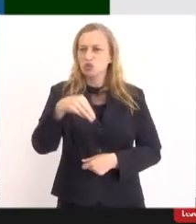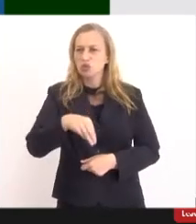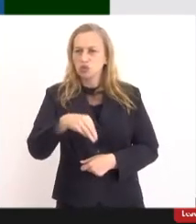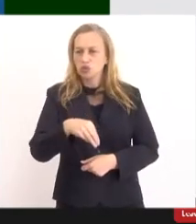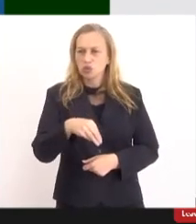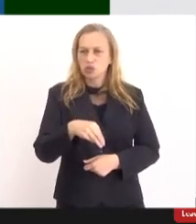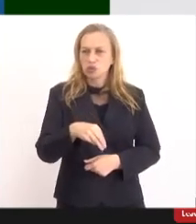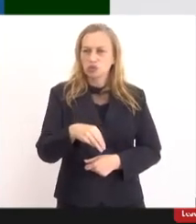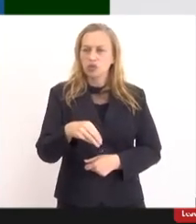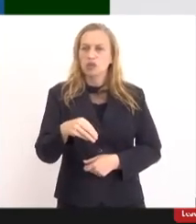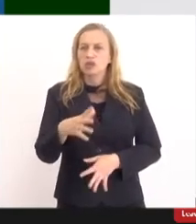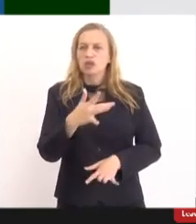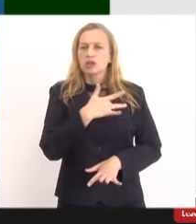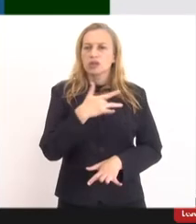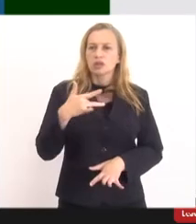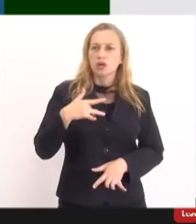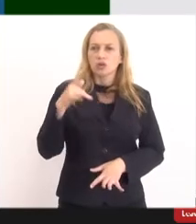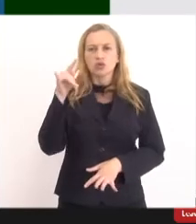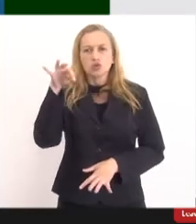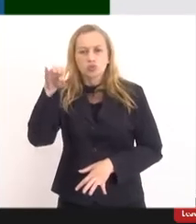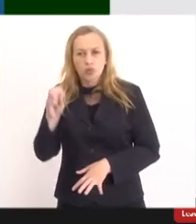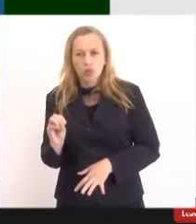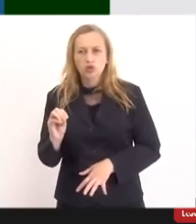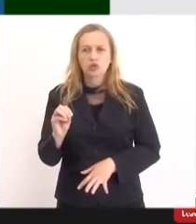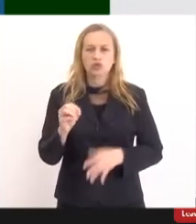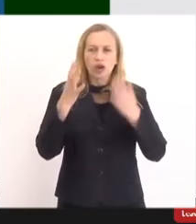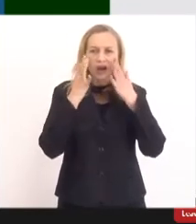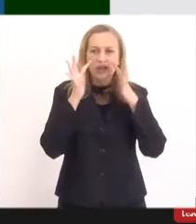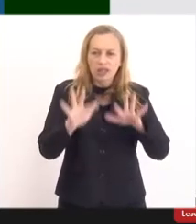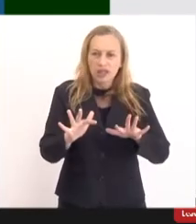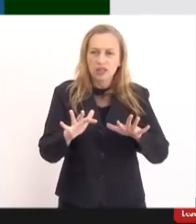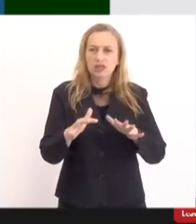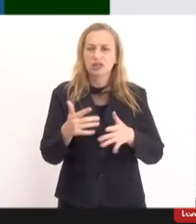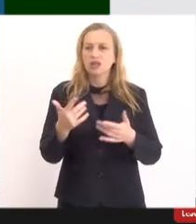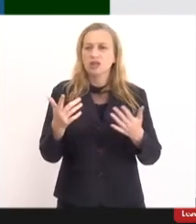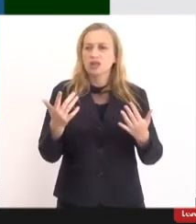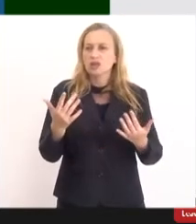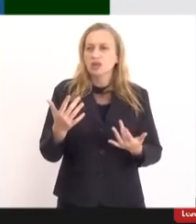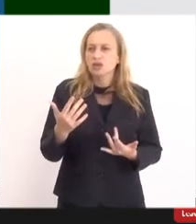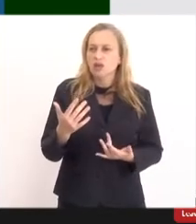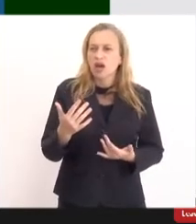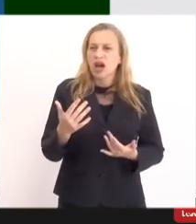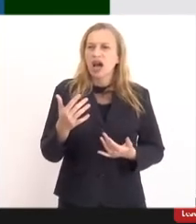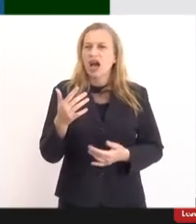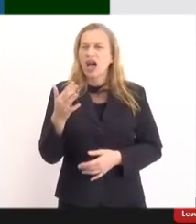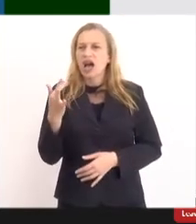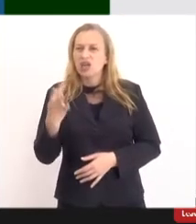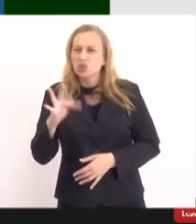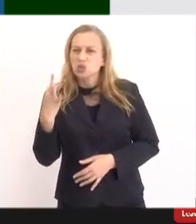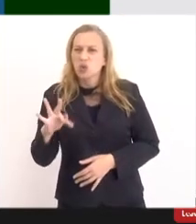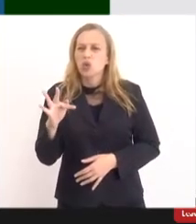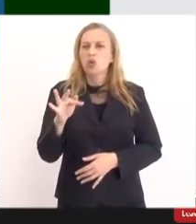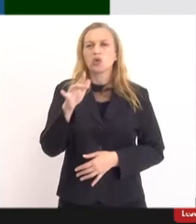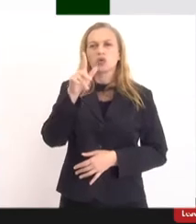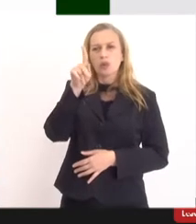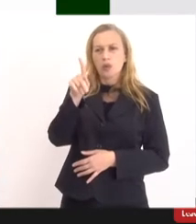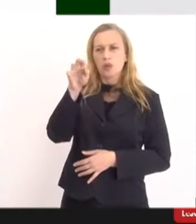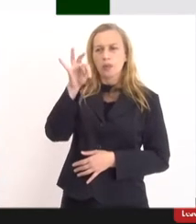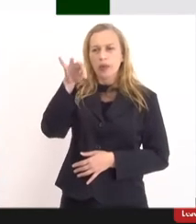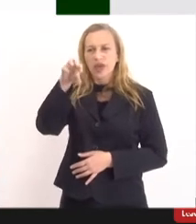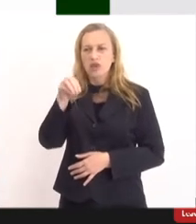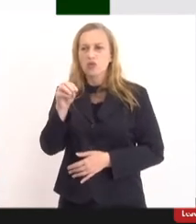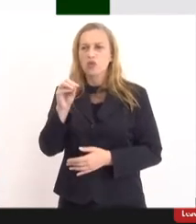saúde em observação. Os pais fiquem atentos a dores repentinas no peito e falta de ar. E os postos de